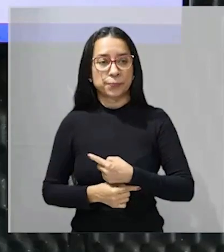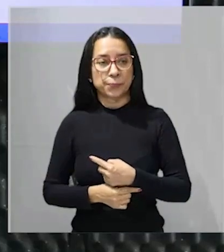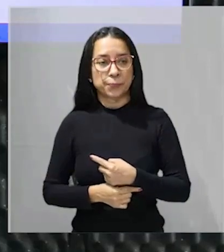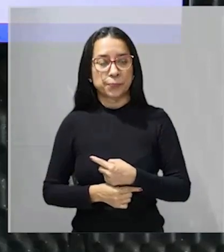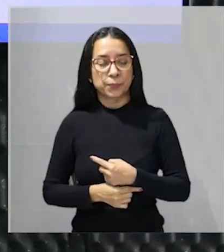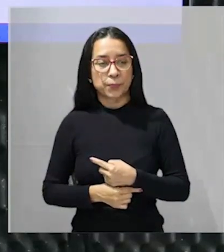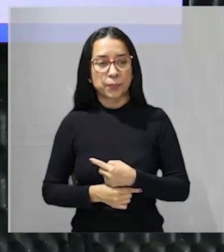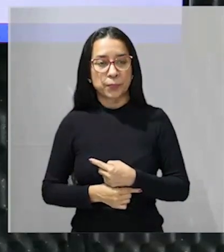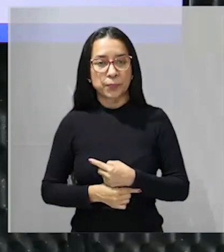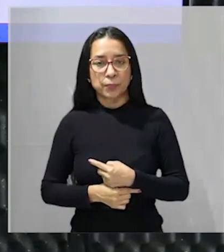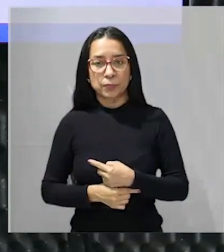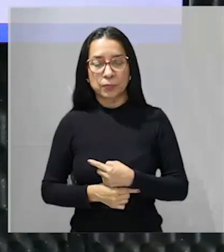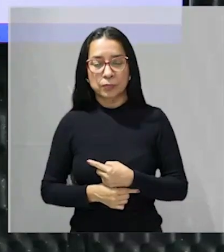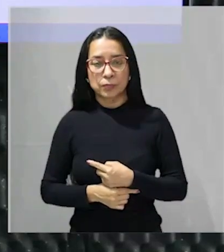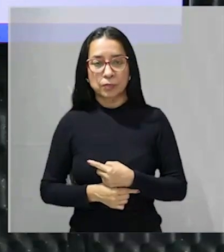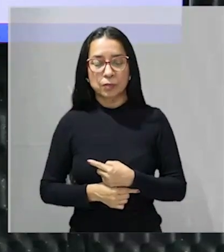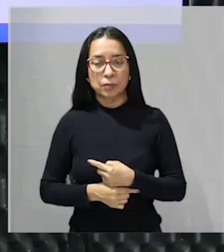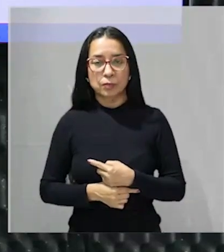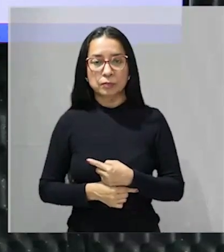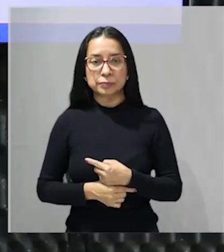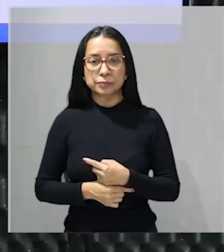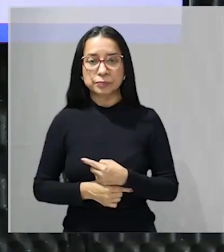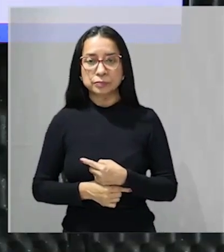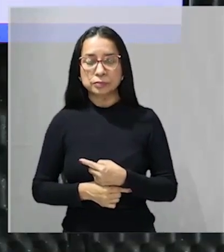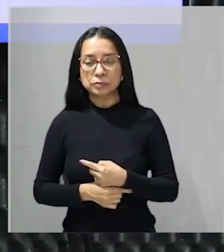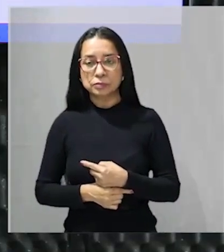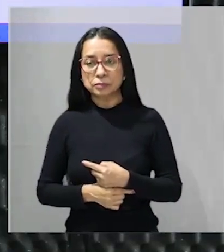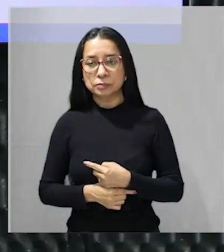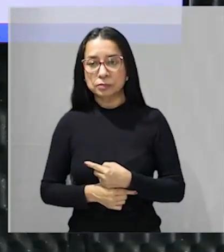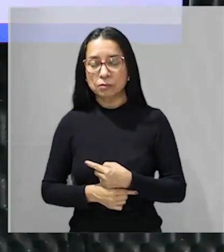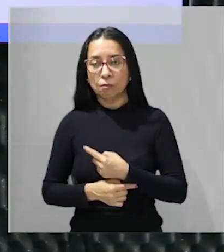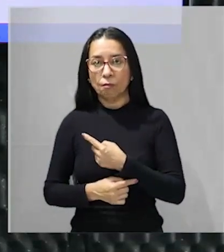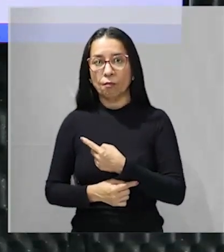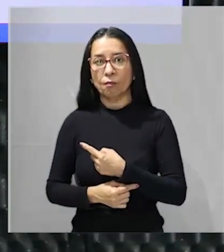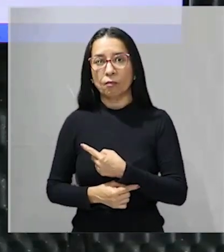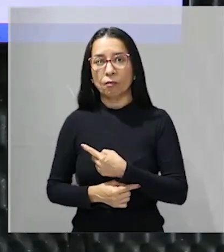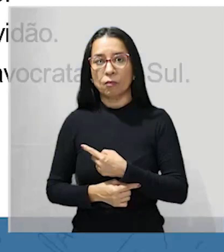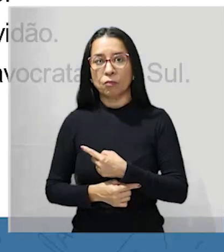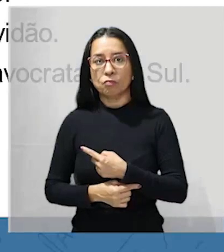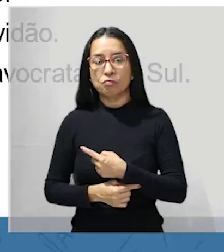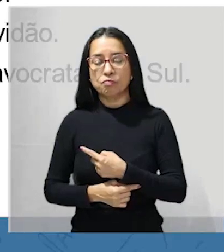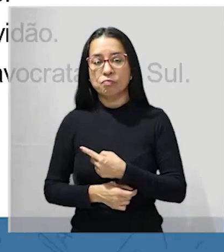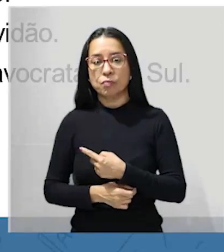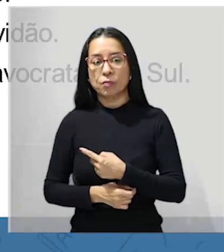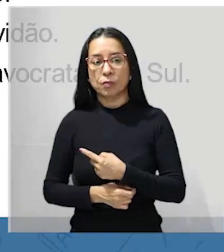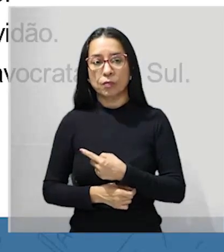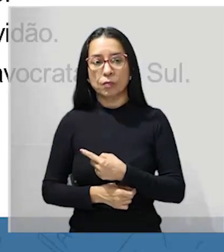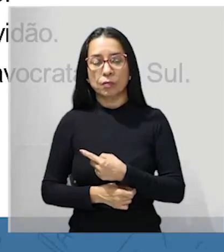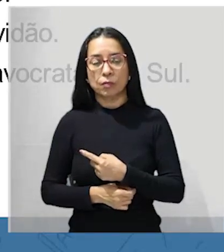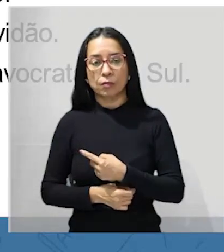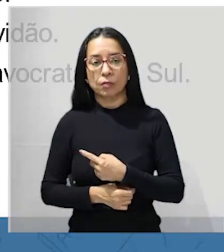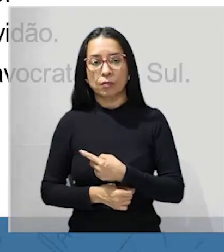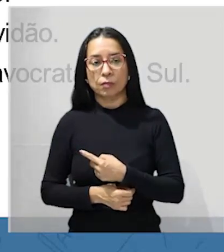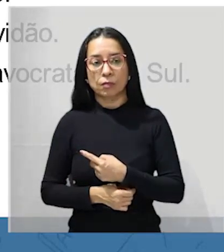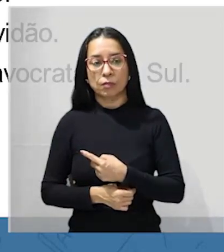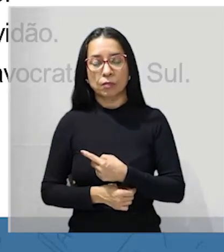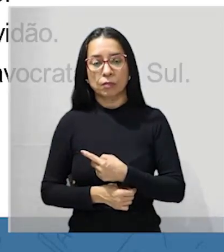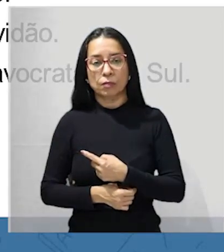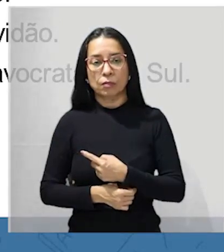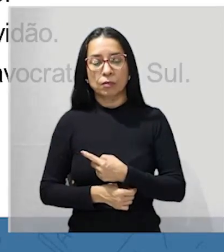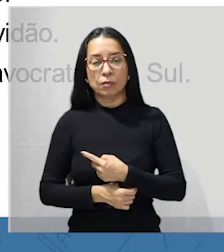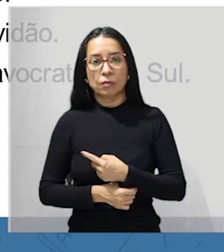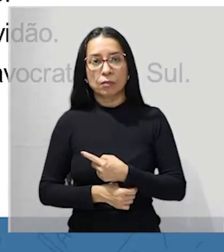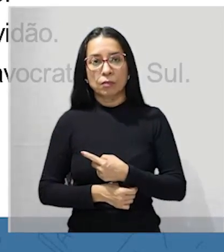a aprovação dessa emenda no ano de 1865 deu-se em meio as tensões provocadas pelo que?